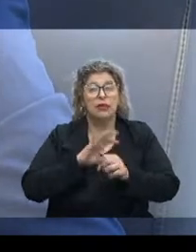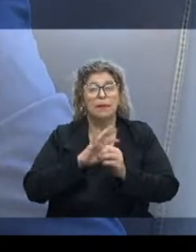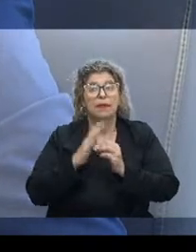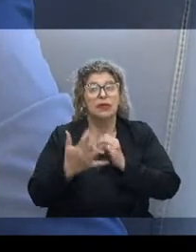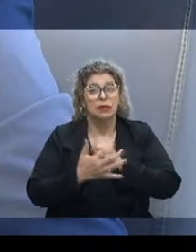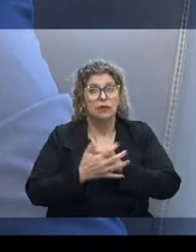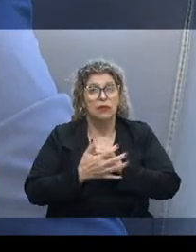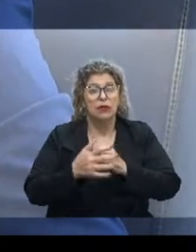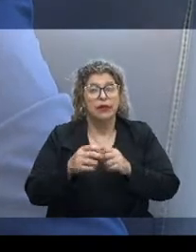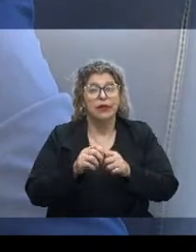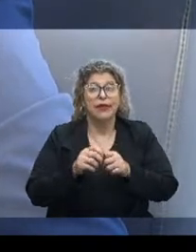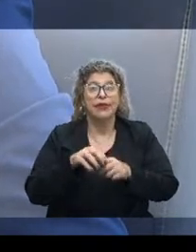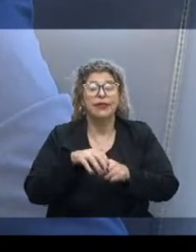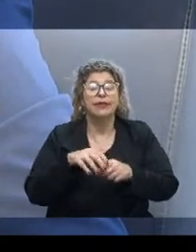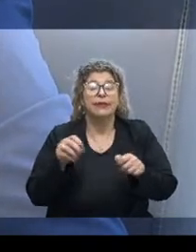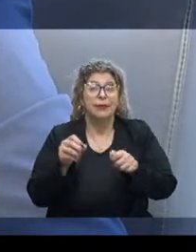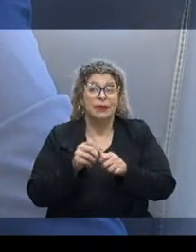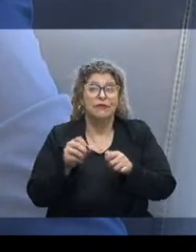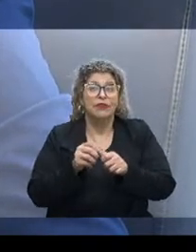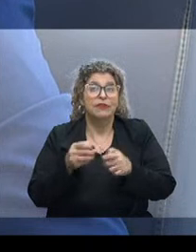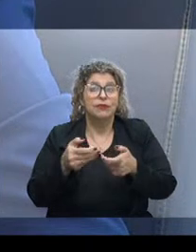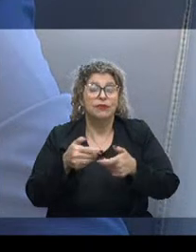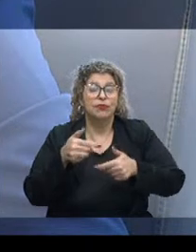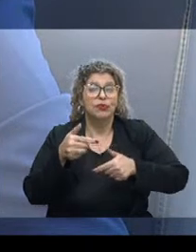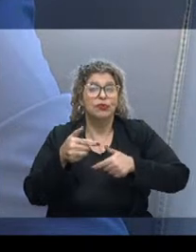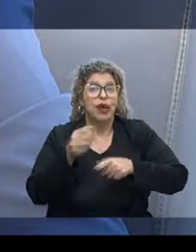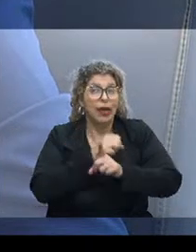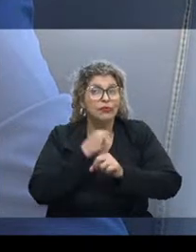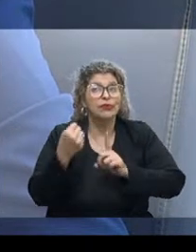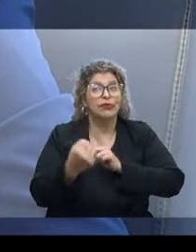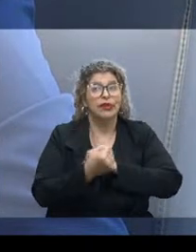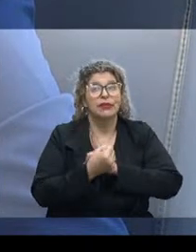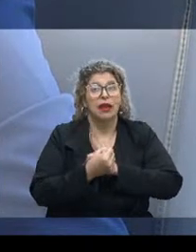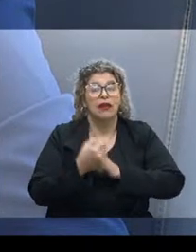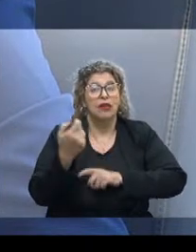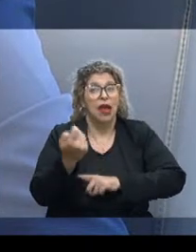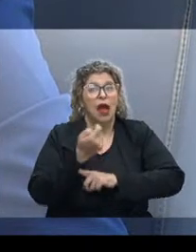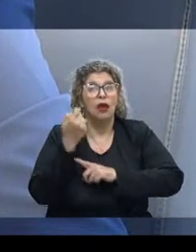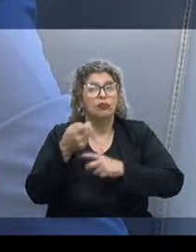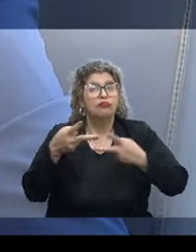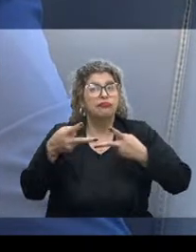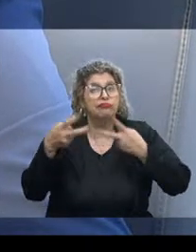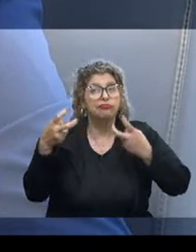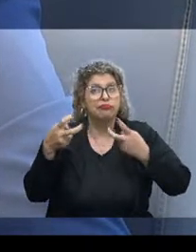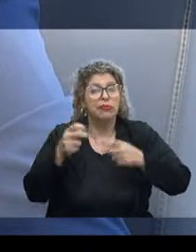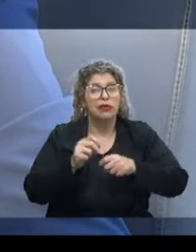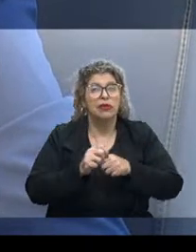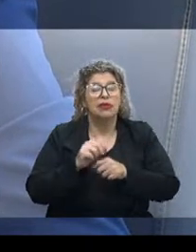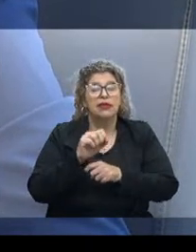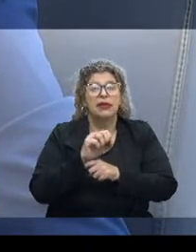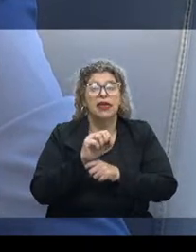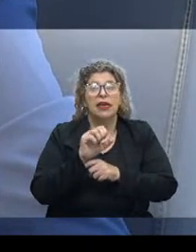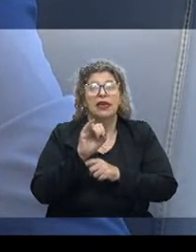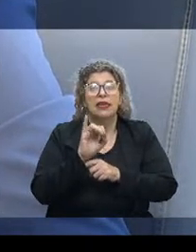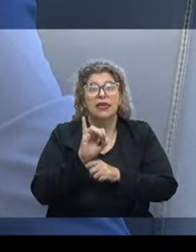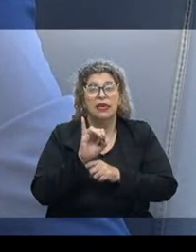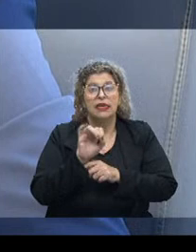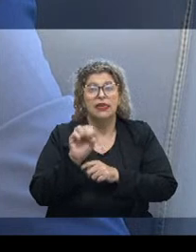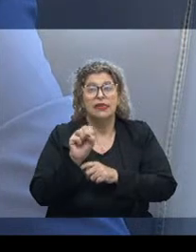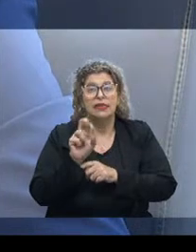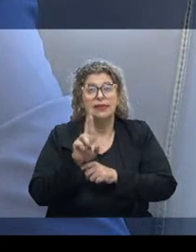em desfavor da sociedade gaúcha. Então, acho que essa percepção do trabalho que a Isis nos apresentou agora,